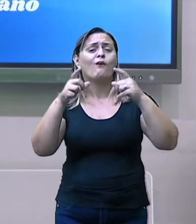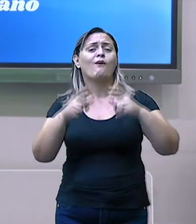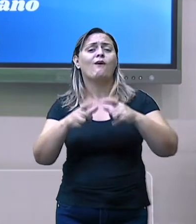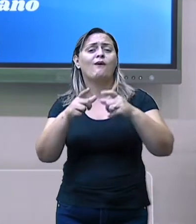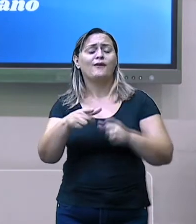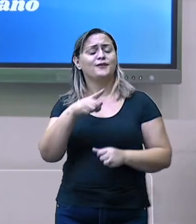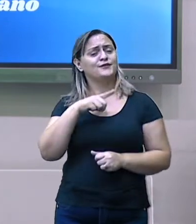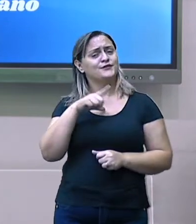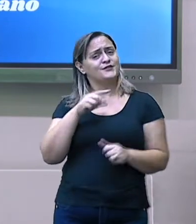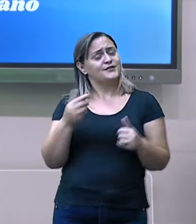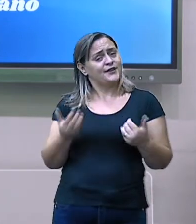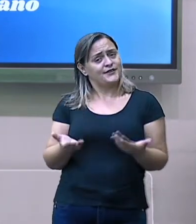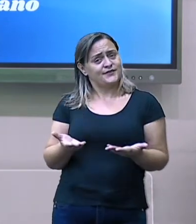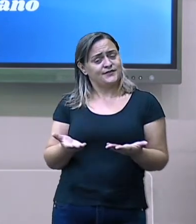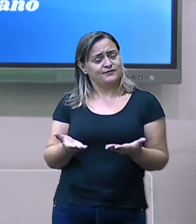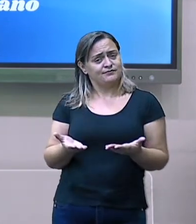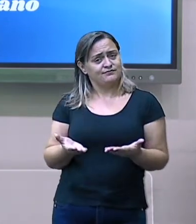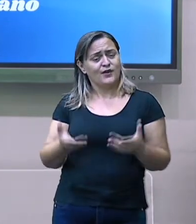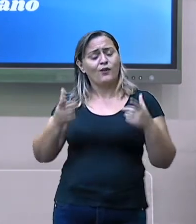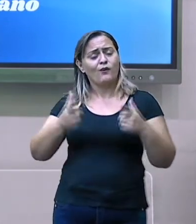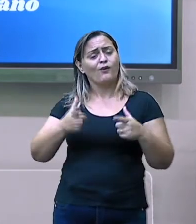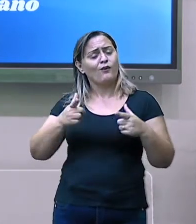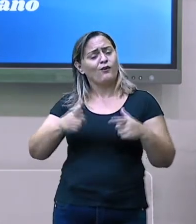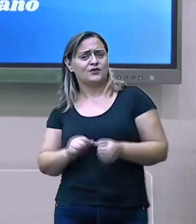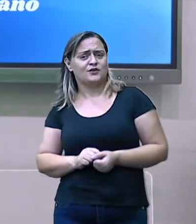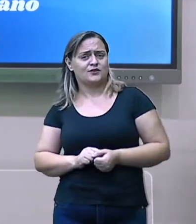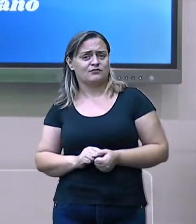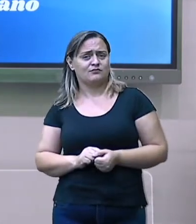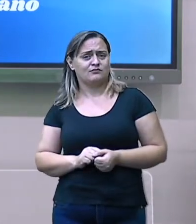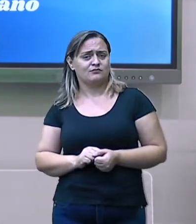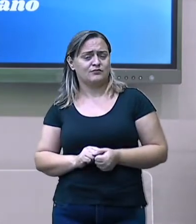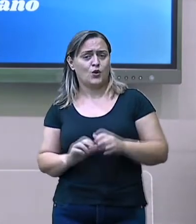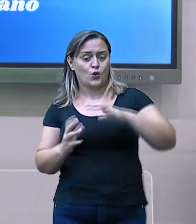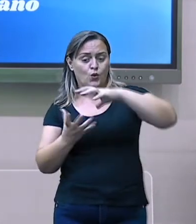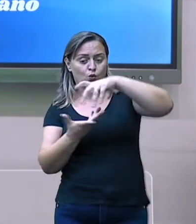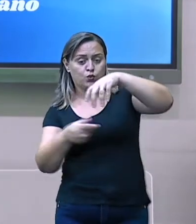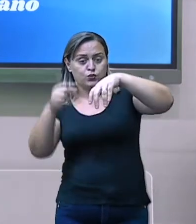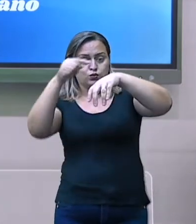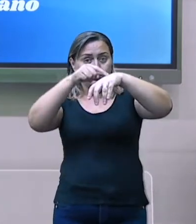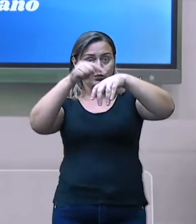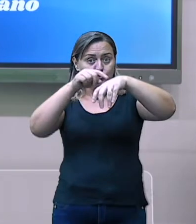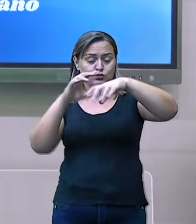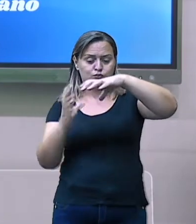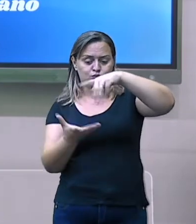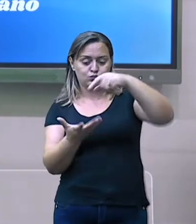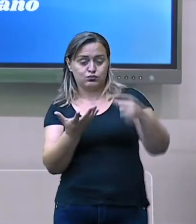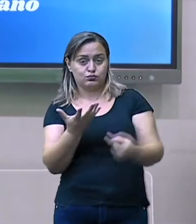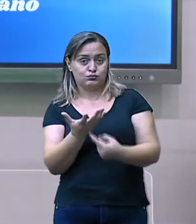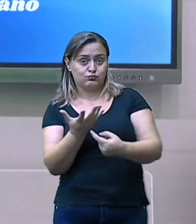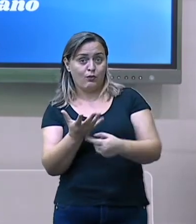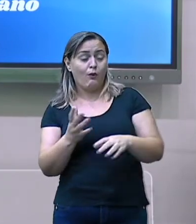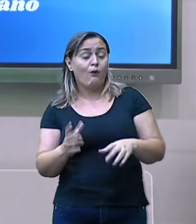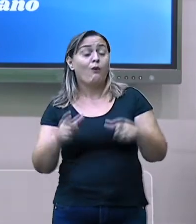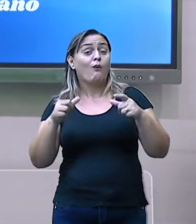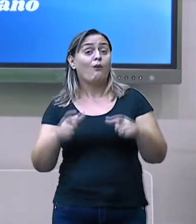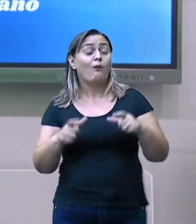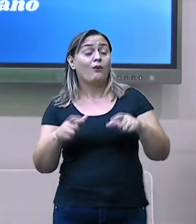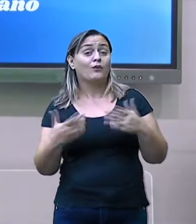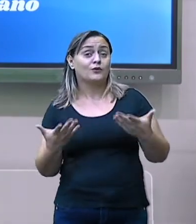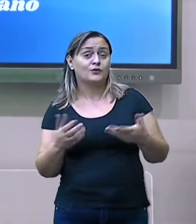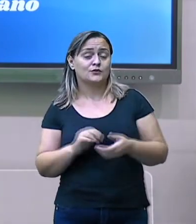alguém brinca e fala, tem muito pinguim no polo norte? Aí por falar a palavra